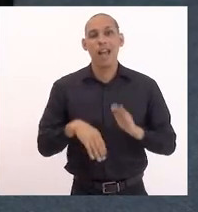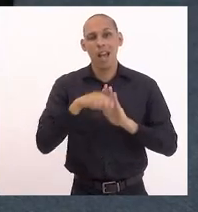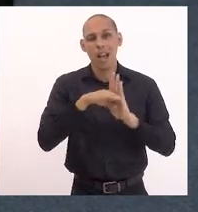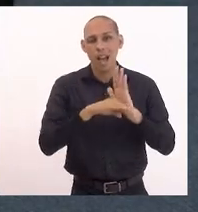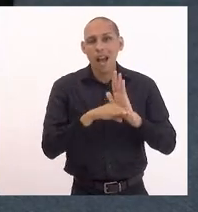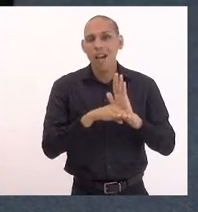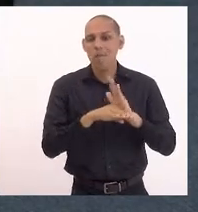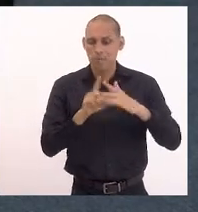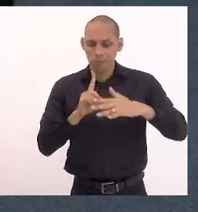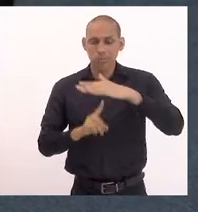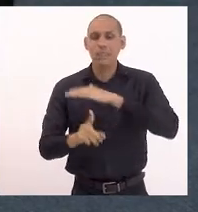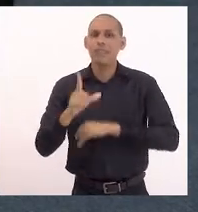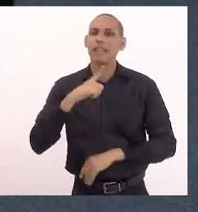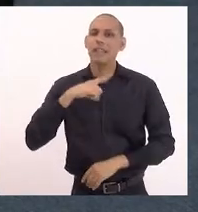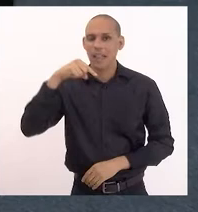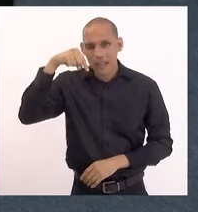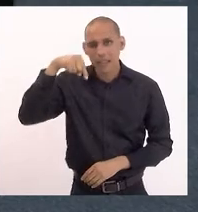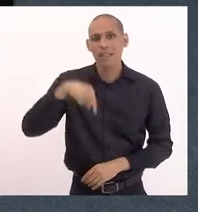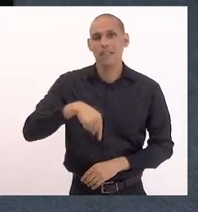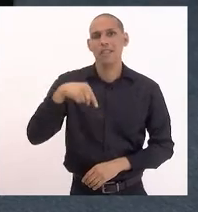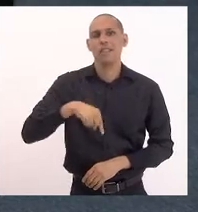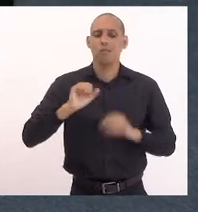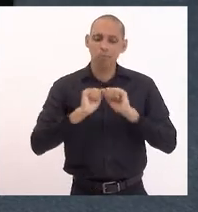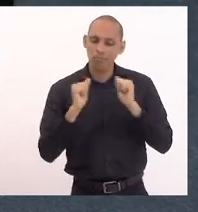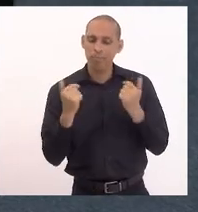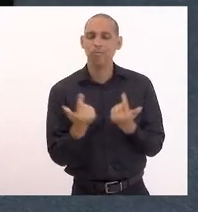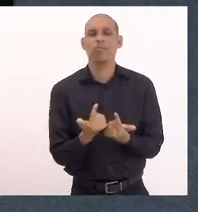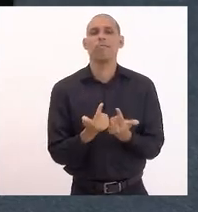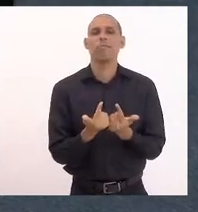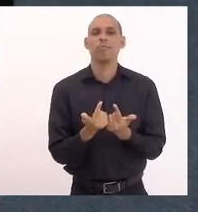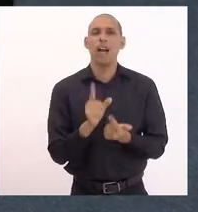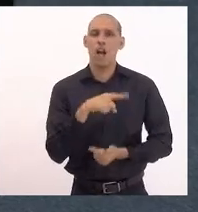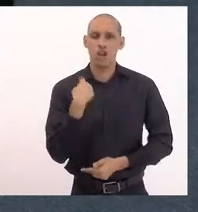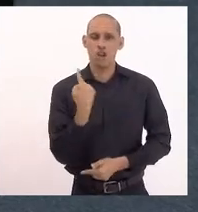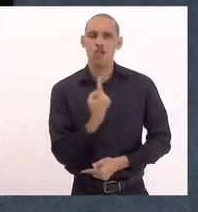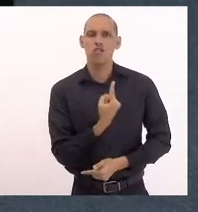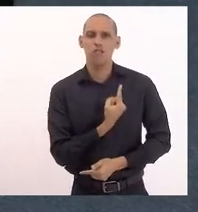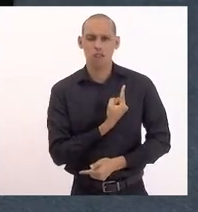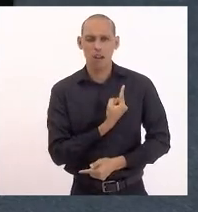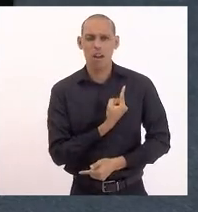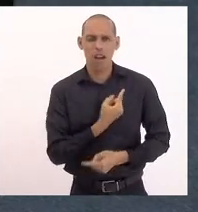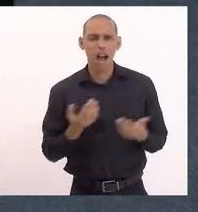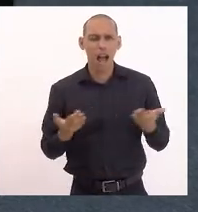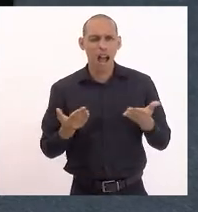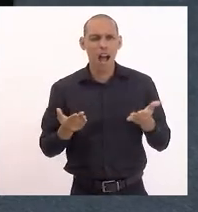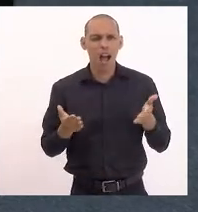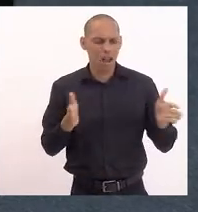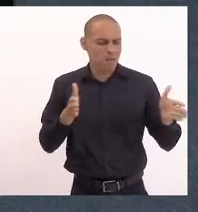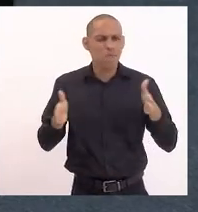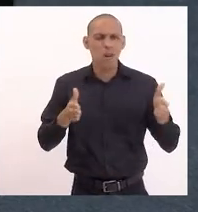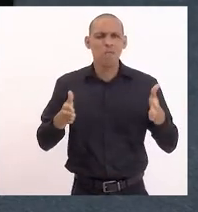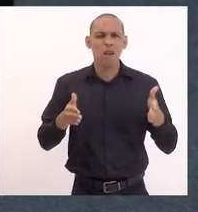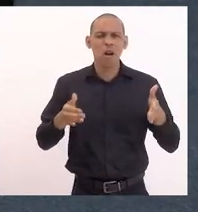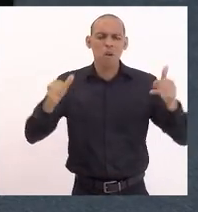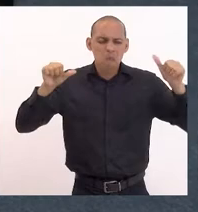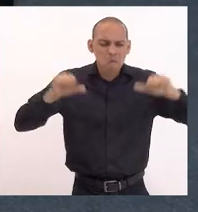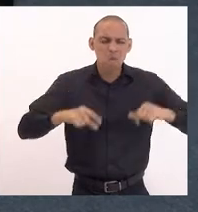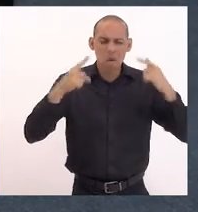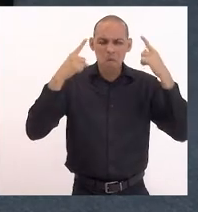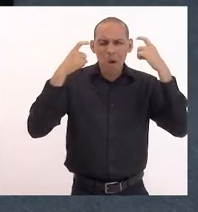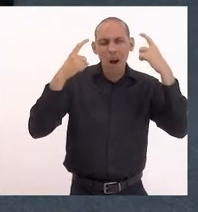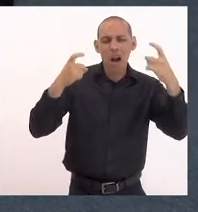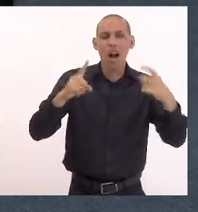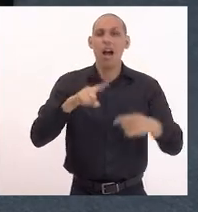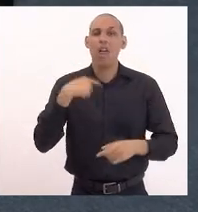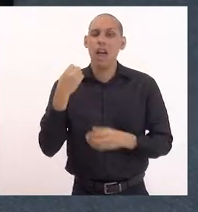imigração existe aqui na Assembleia Legislativa do Estado e nós, num momento de barbárie e brutalidade, estamos dando